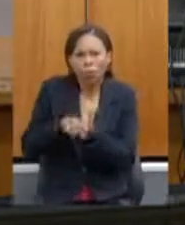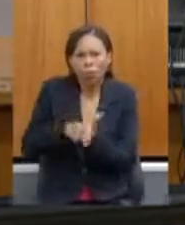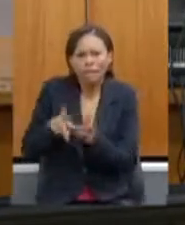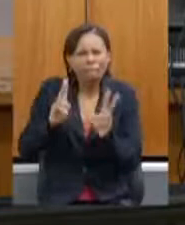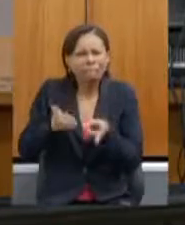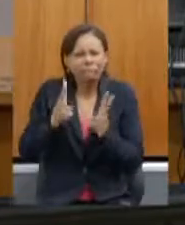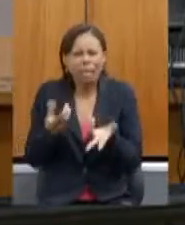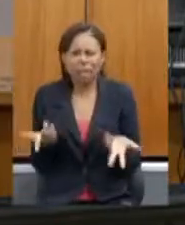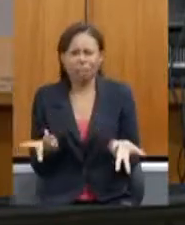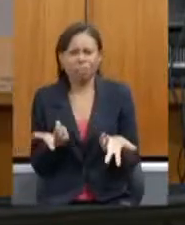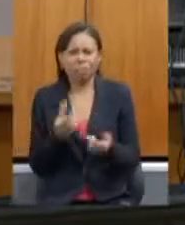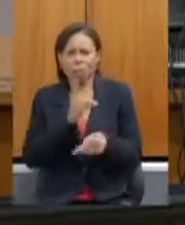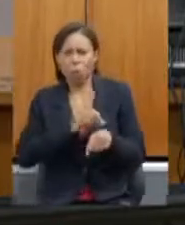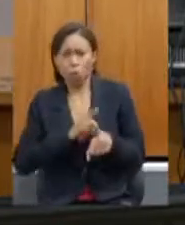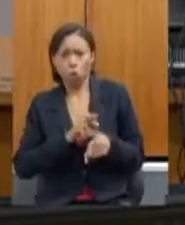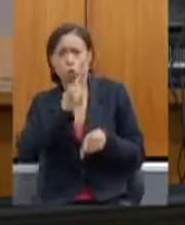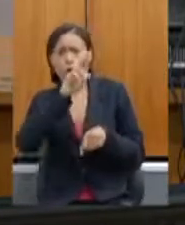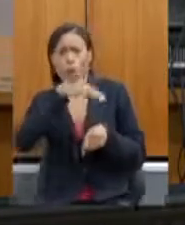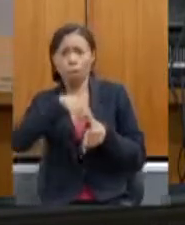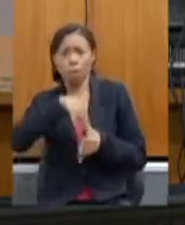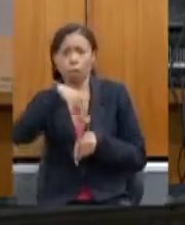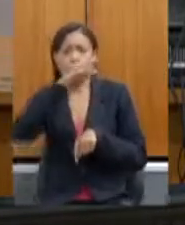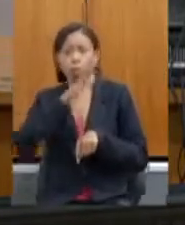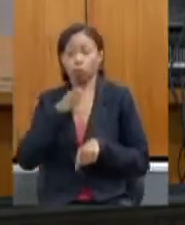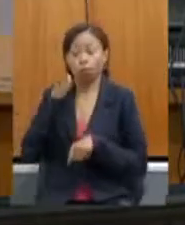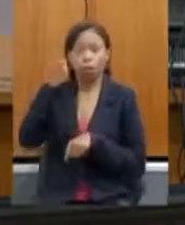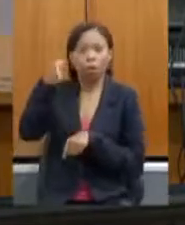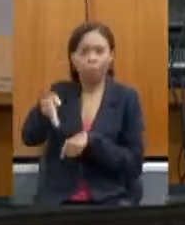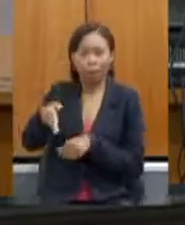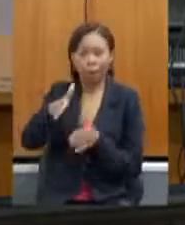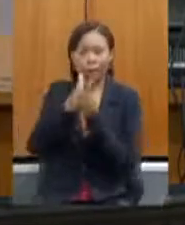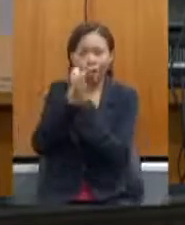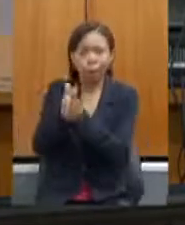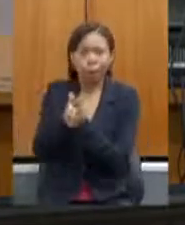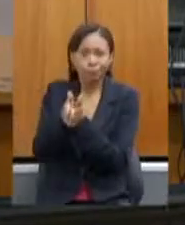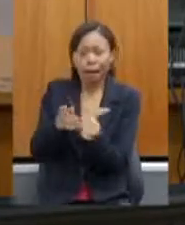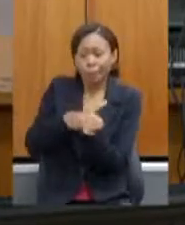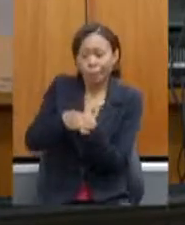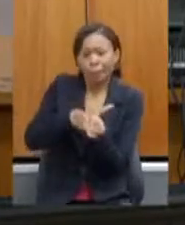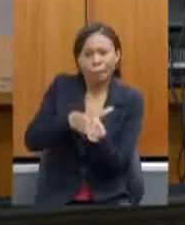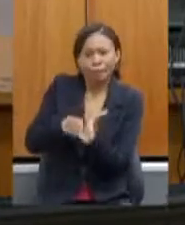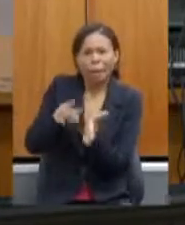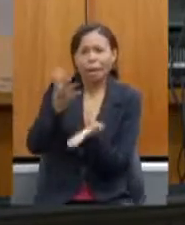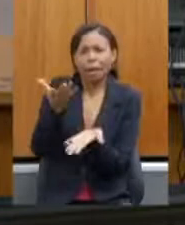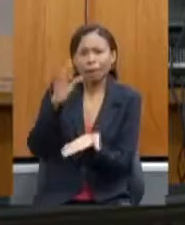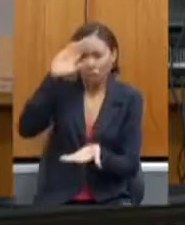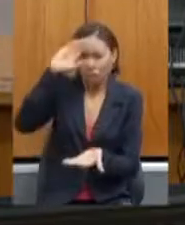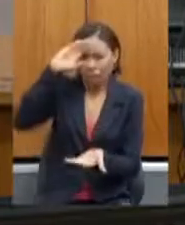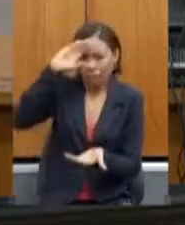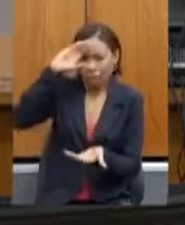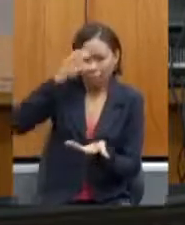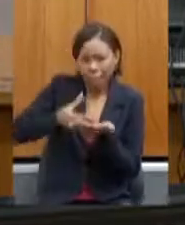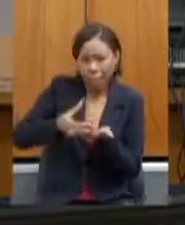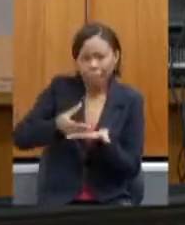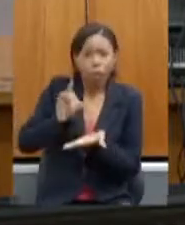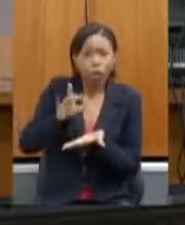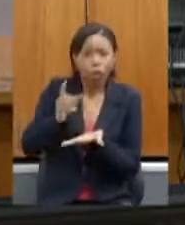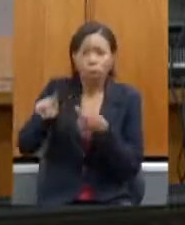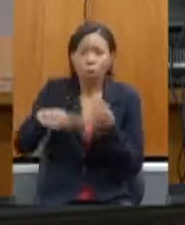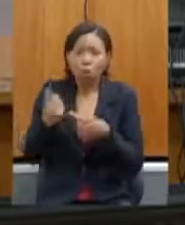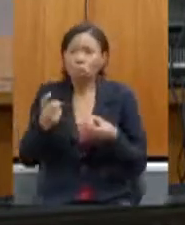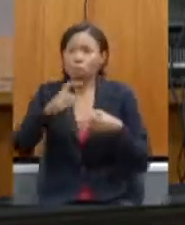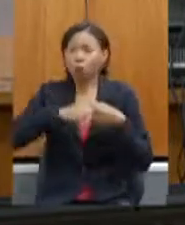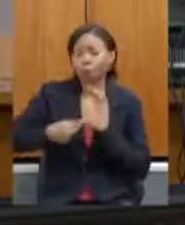doutores e mestrandos visitar o Vale de Jequitonha para fazer as suas teses, e depois nem volta para dar o estudo de tese para o povo.